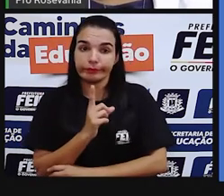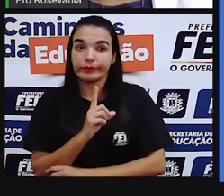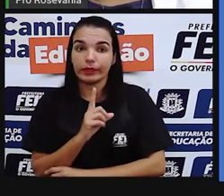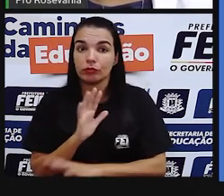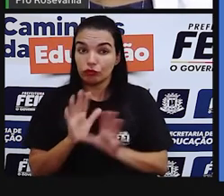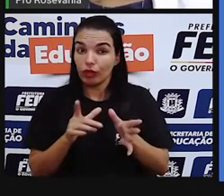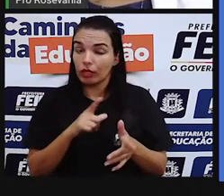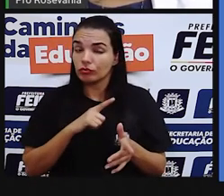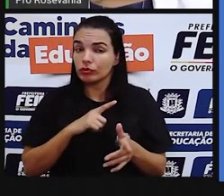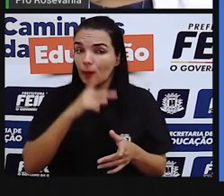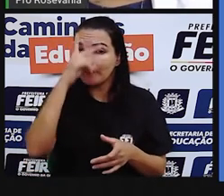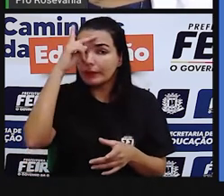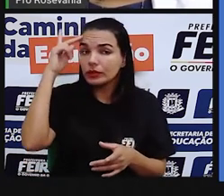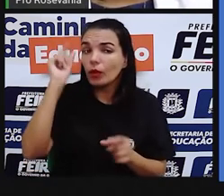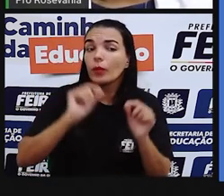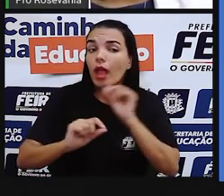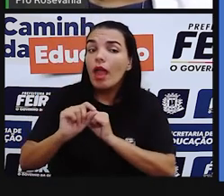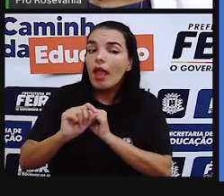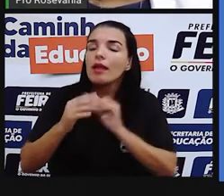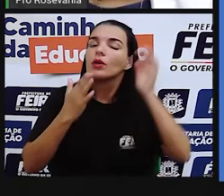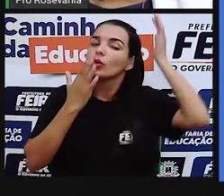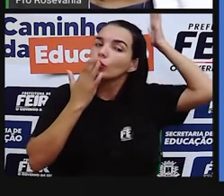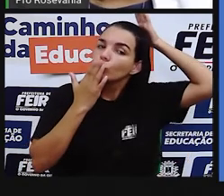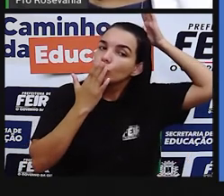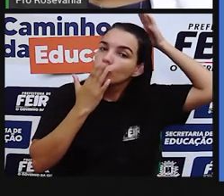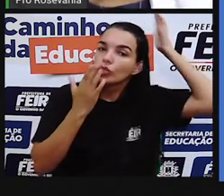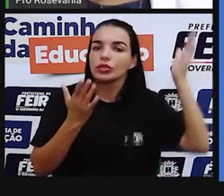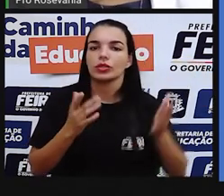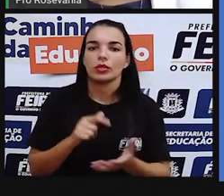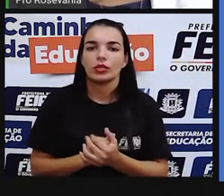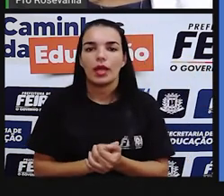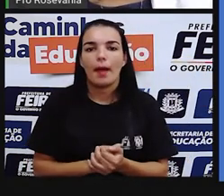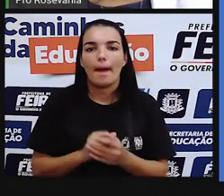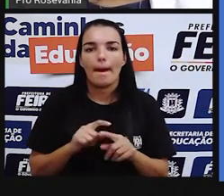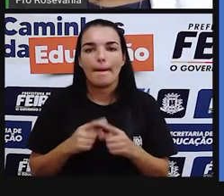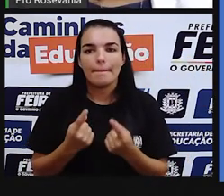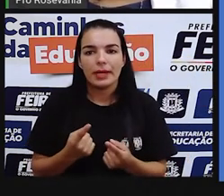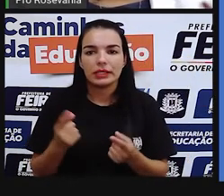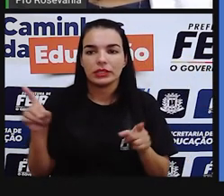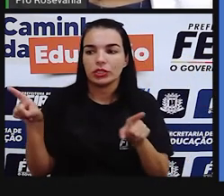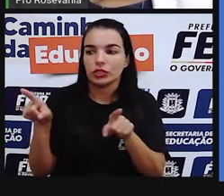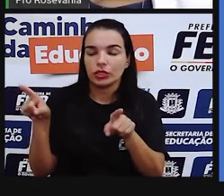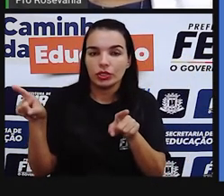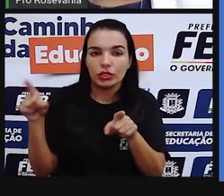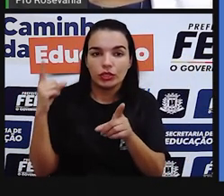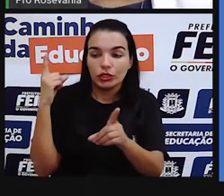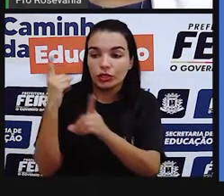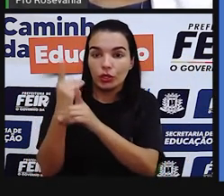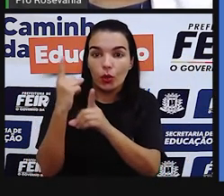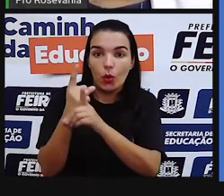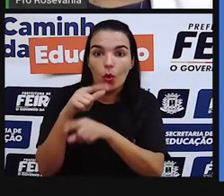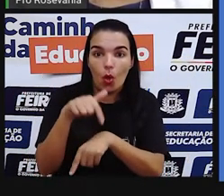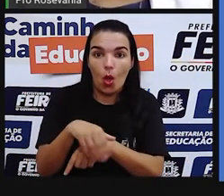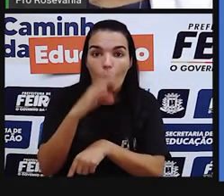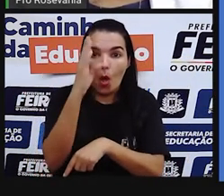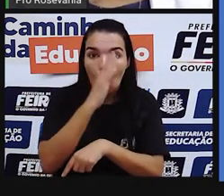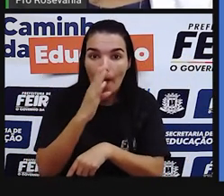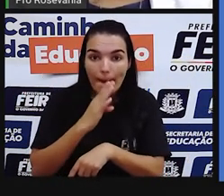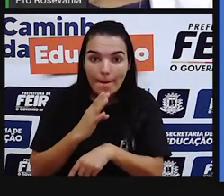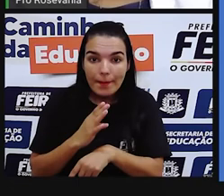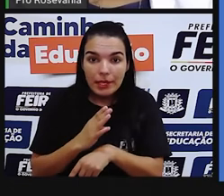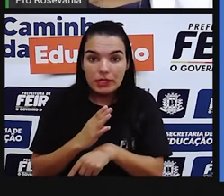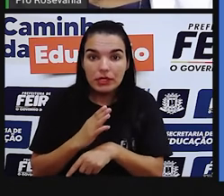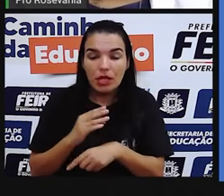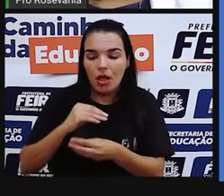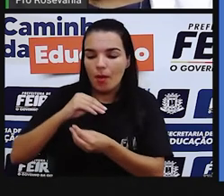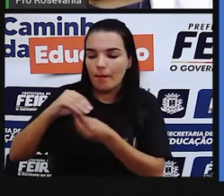e aí eles procedem chegaram aqui e construiram várias constituições de tudo e aí foi se